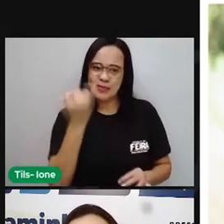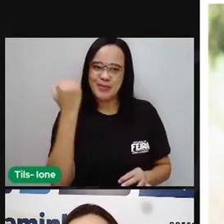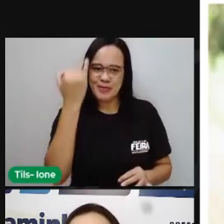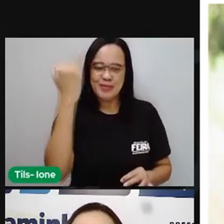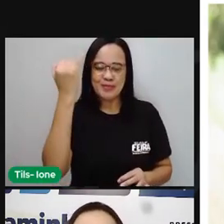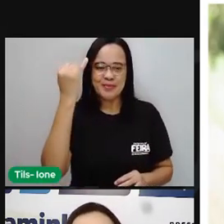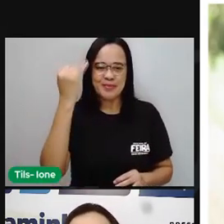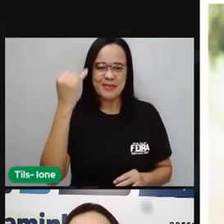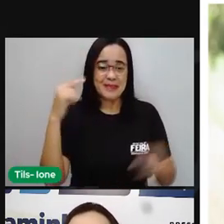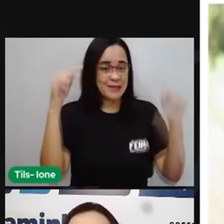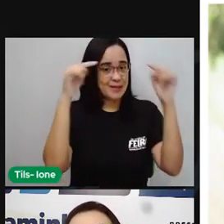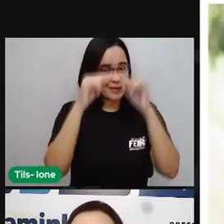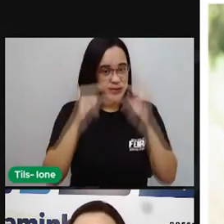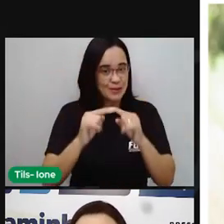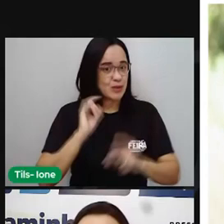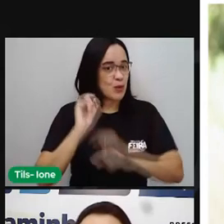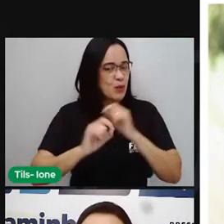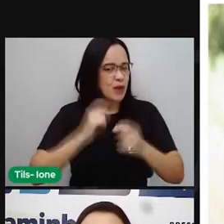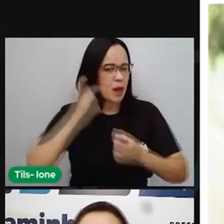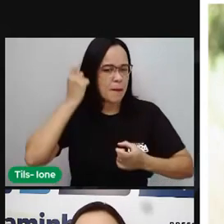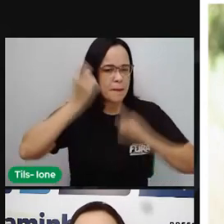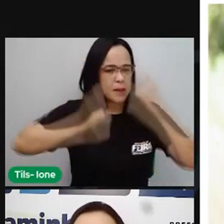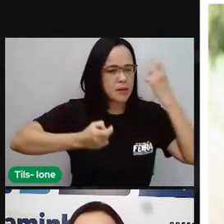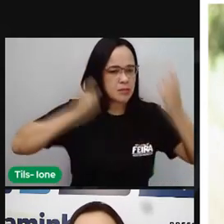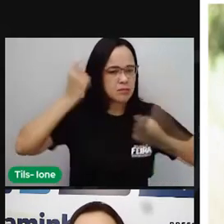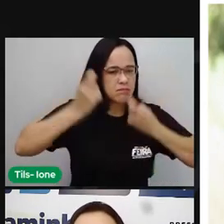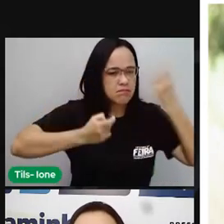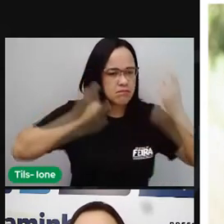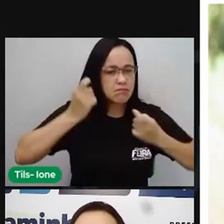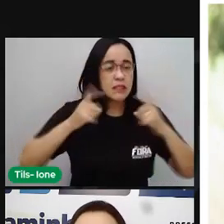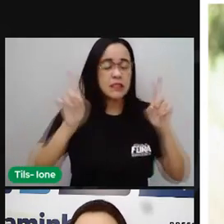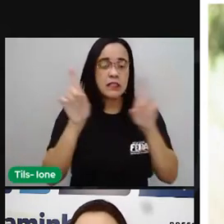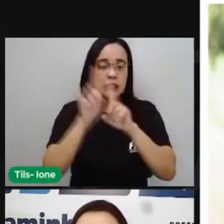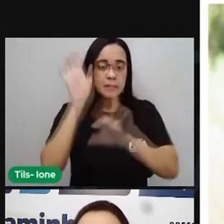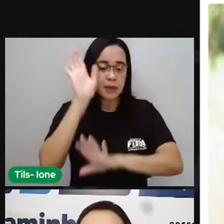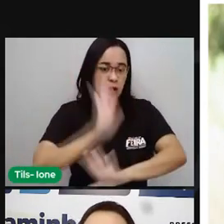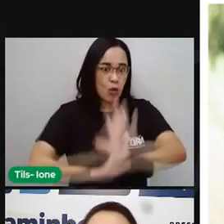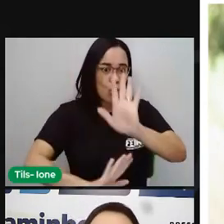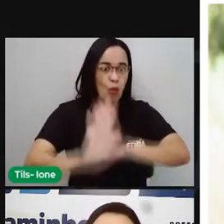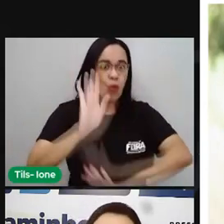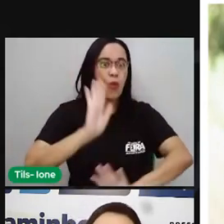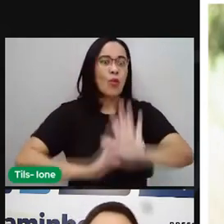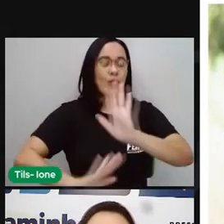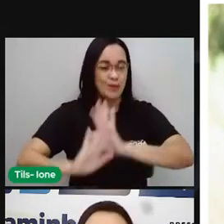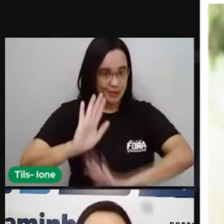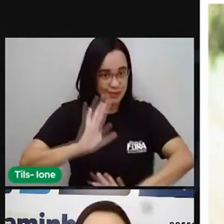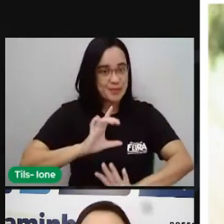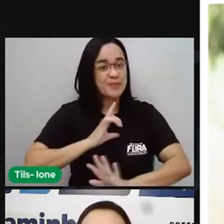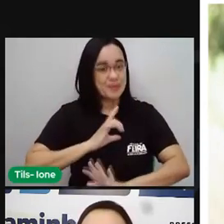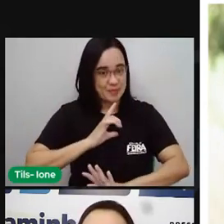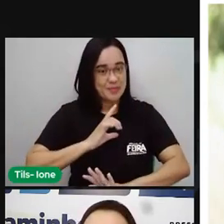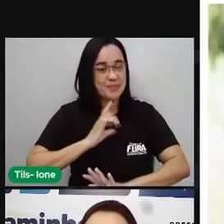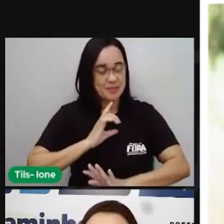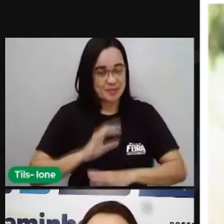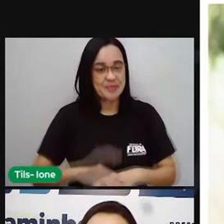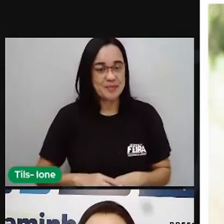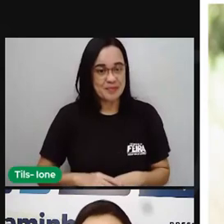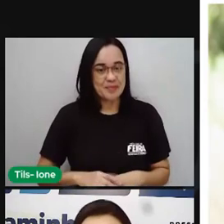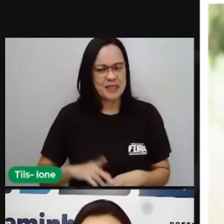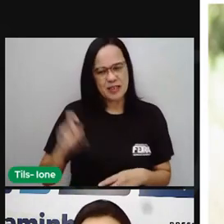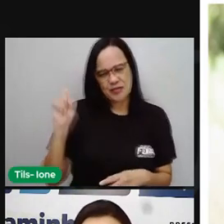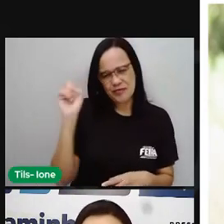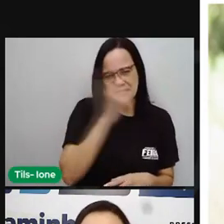cuidado, simboliza preocupação, para que mesmo apesar das dificuldades, né? Mesmo que longe